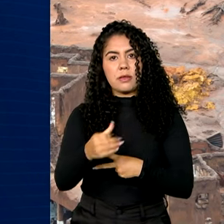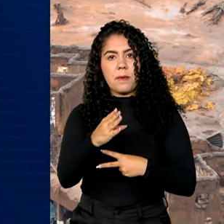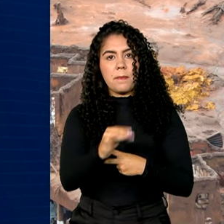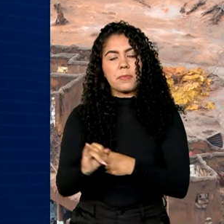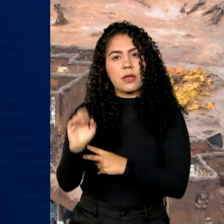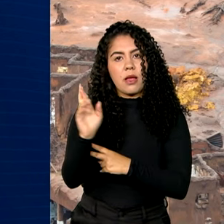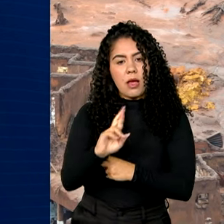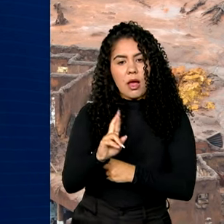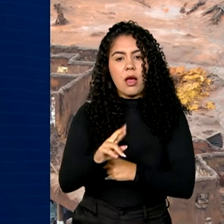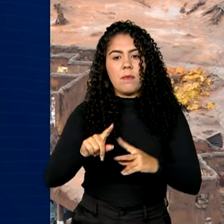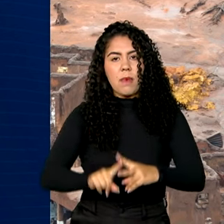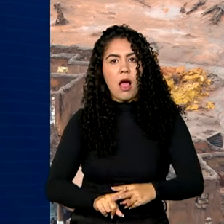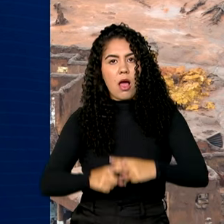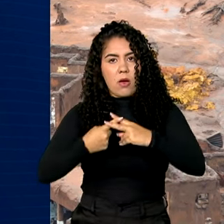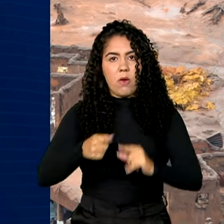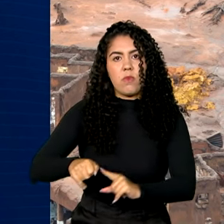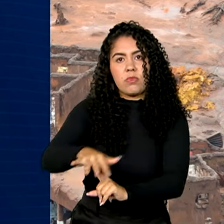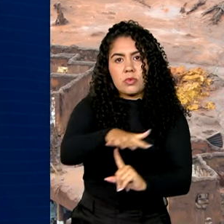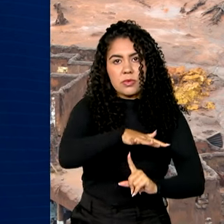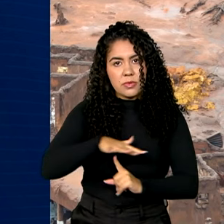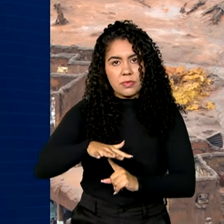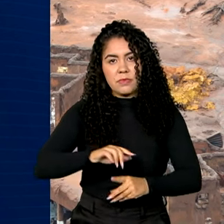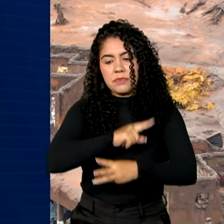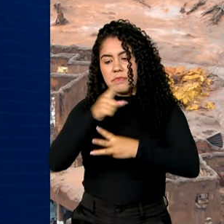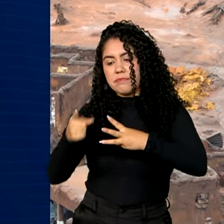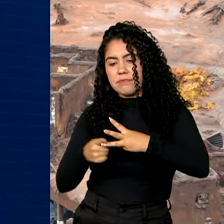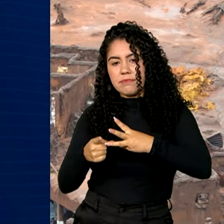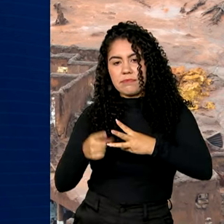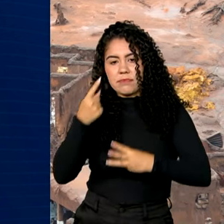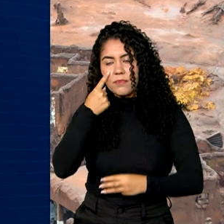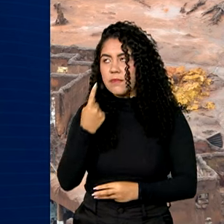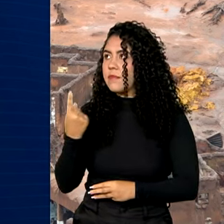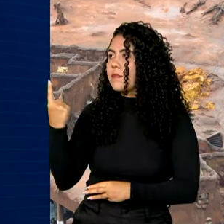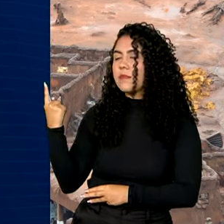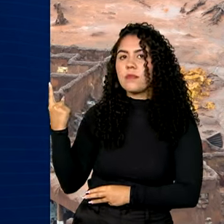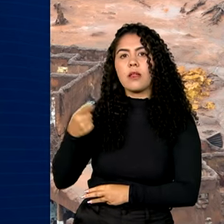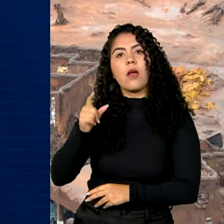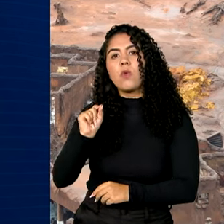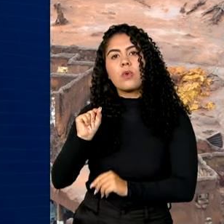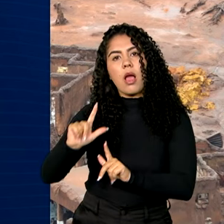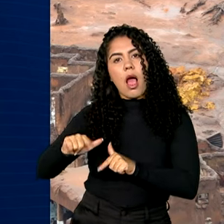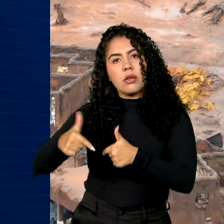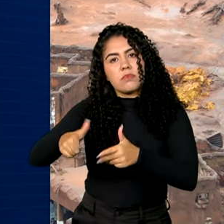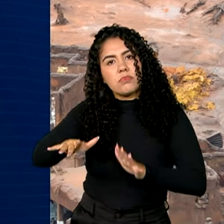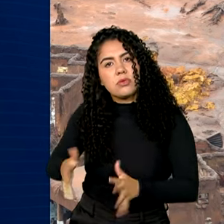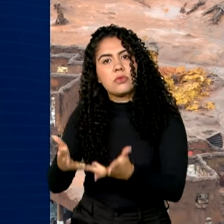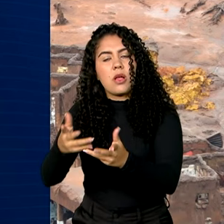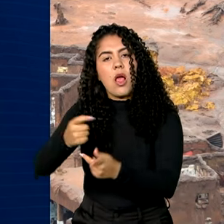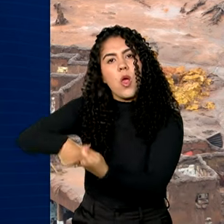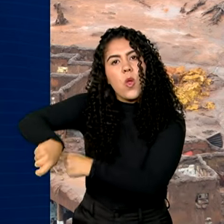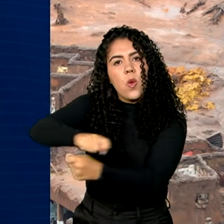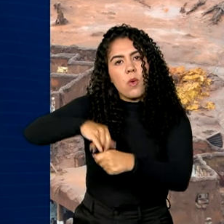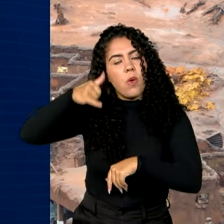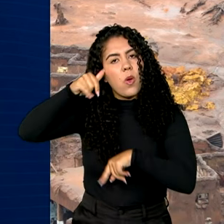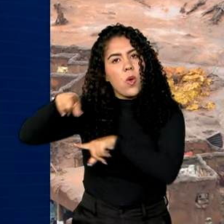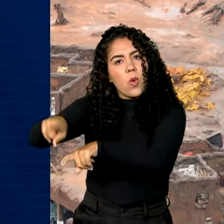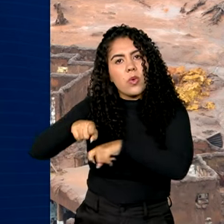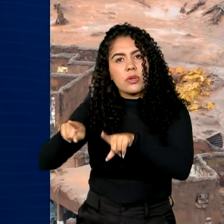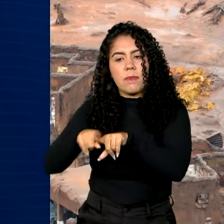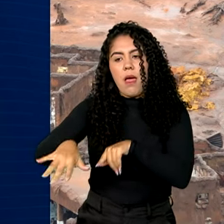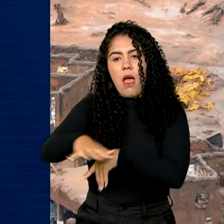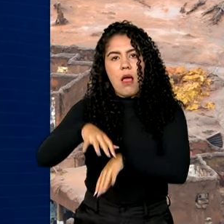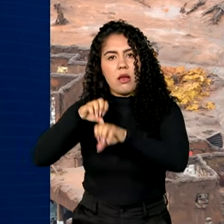ambiental. 6 bilhões e meio de reais para ações de incentivo a negócios, agricultura e educação.